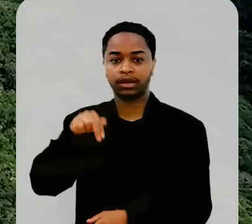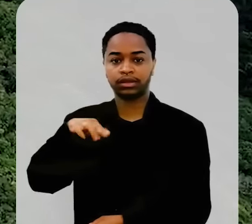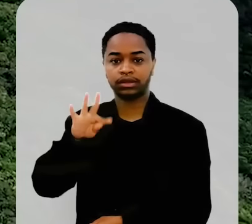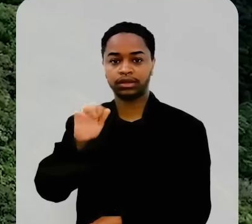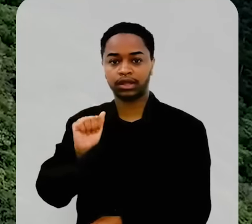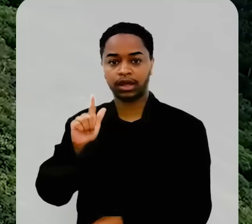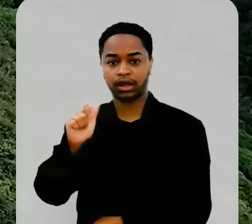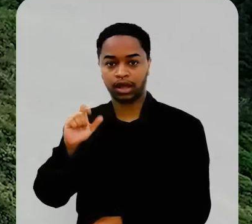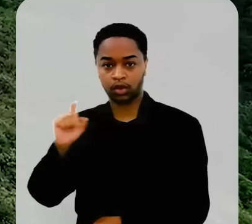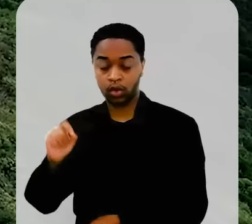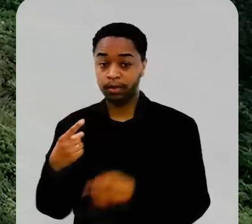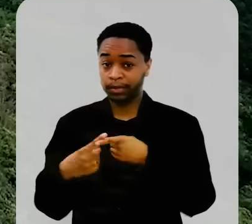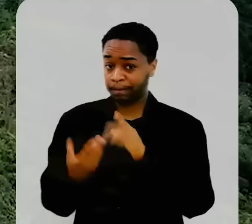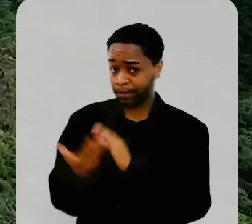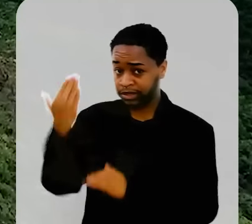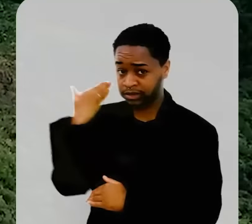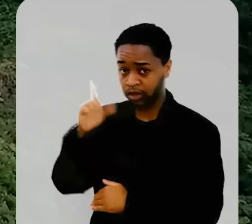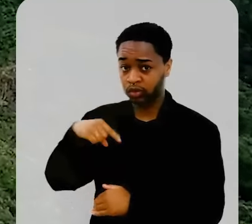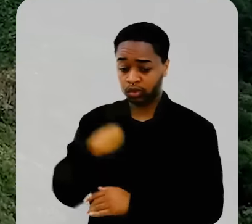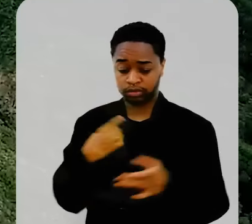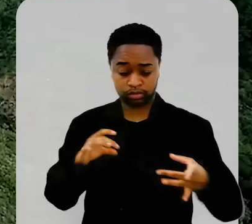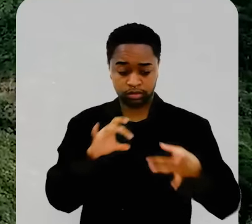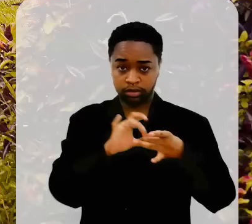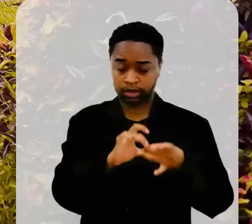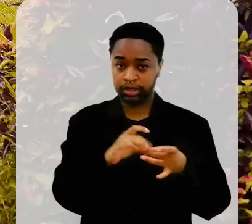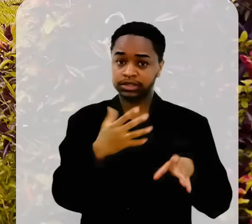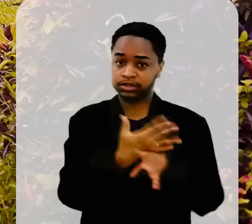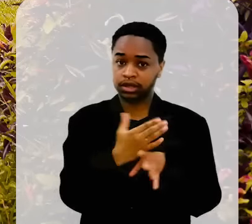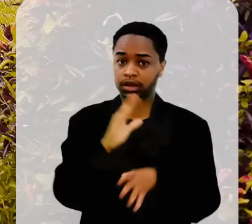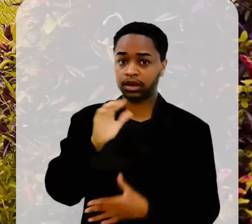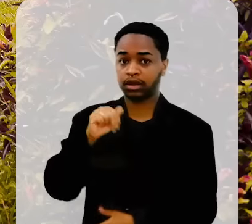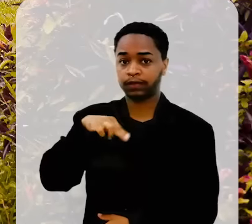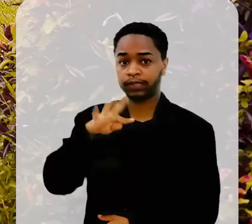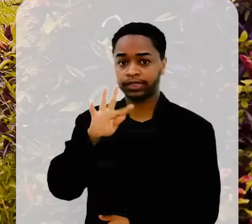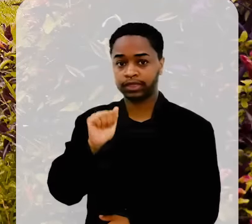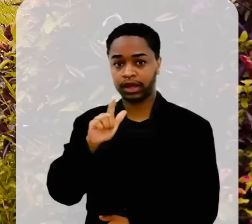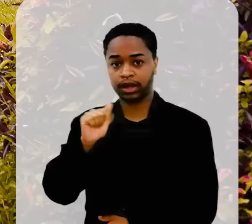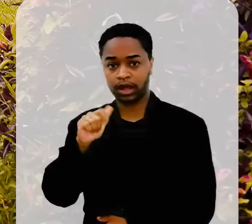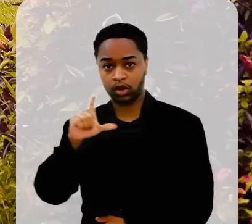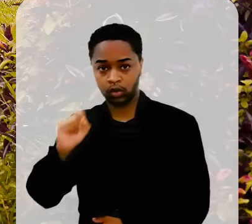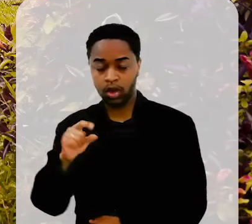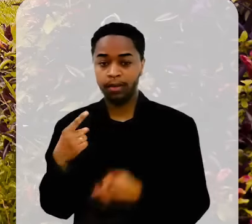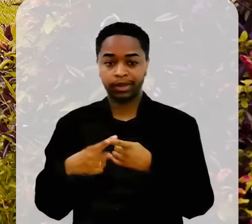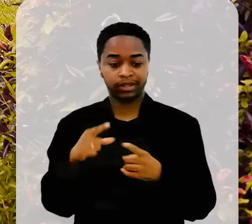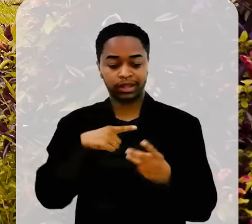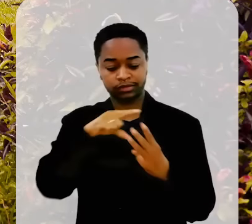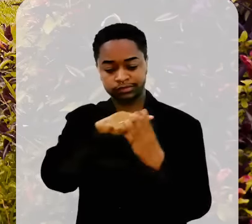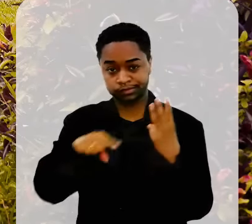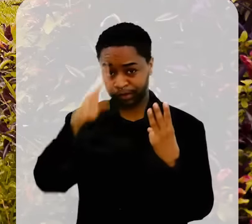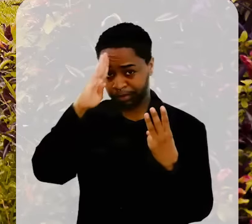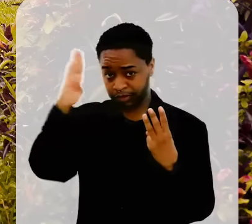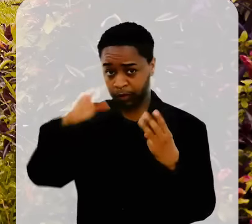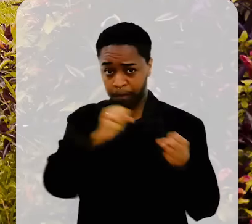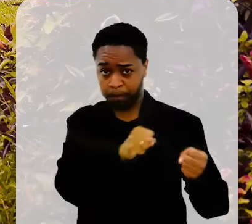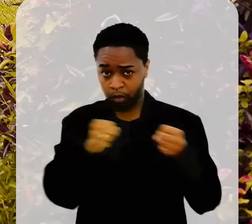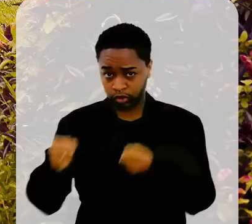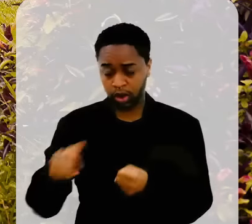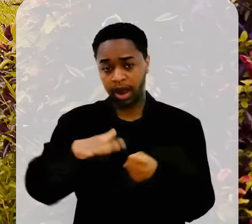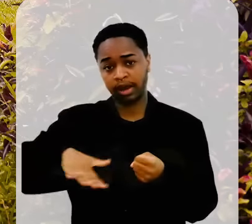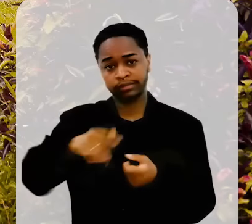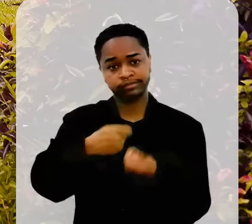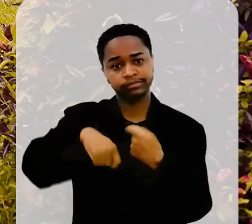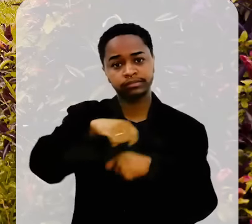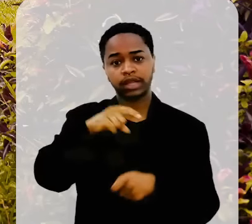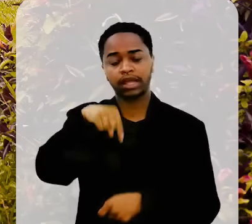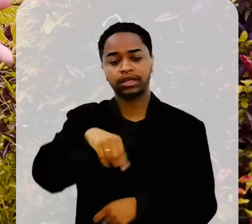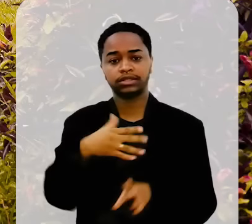emancipado de Cantagalo. A gente pertencia a Cantagalo, né? Esses três coronéis, por serem os mais poderosos na economia e na política aqui